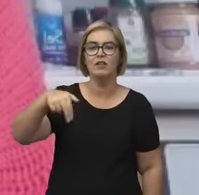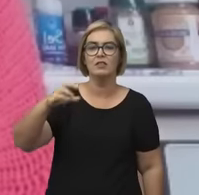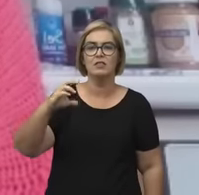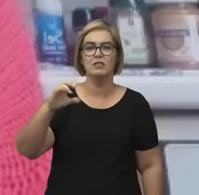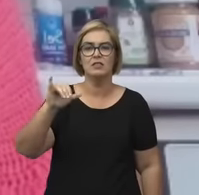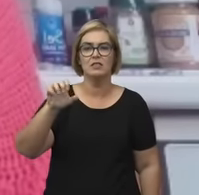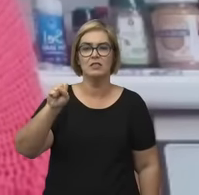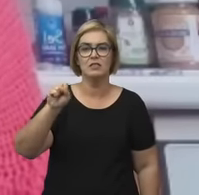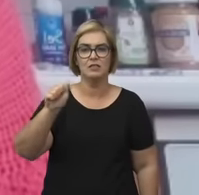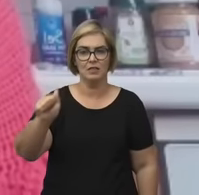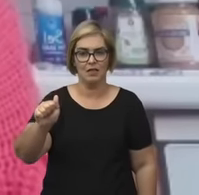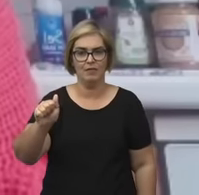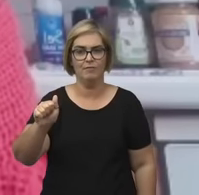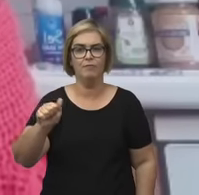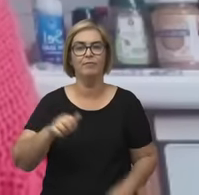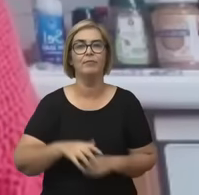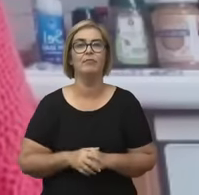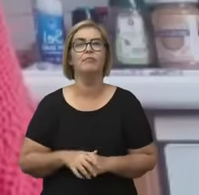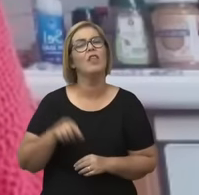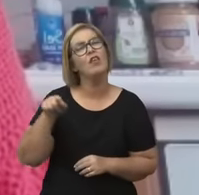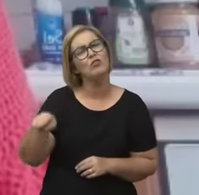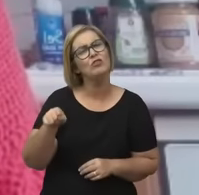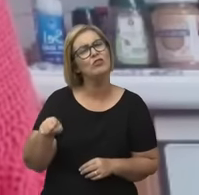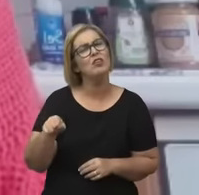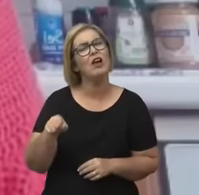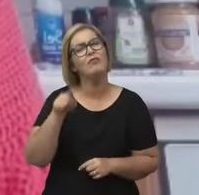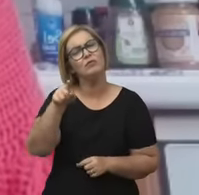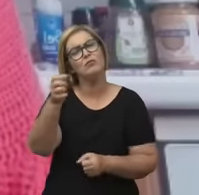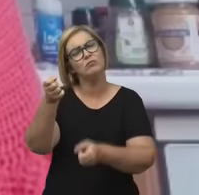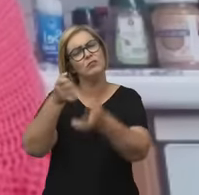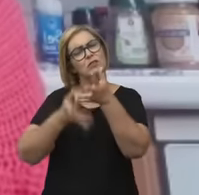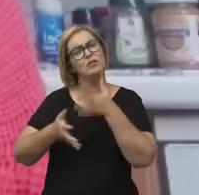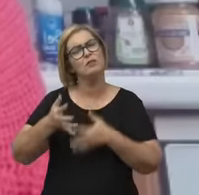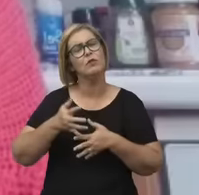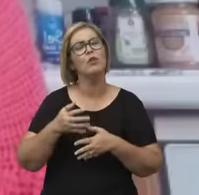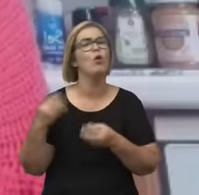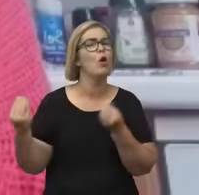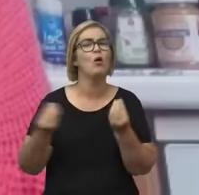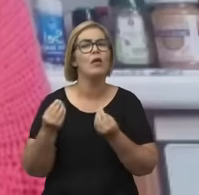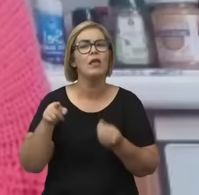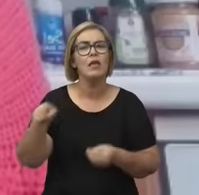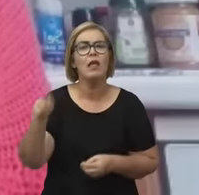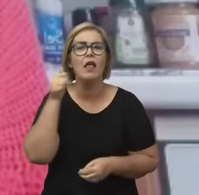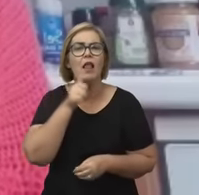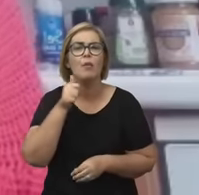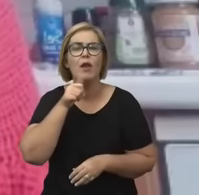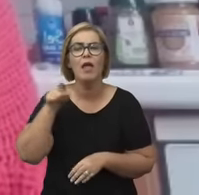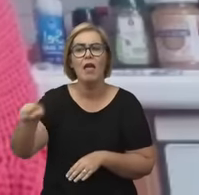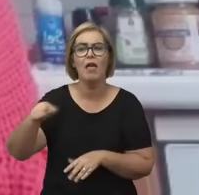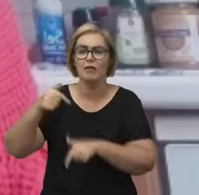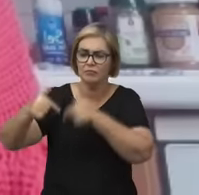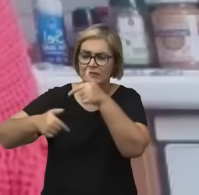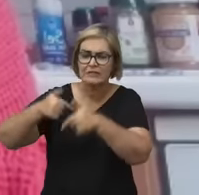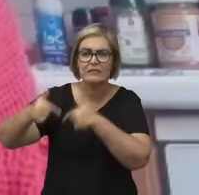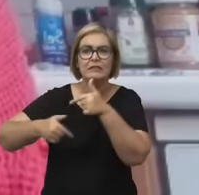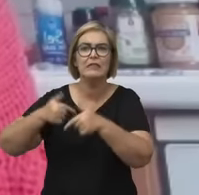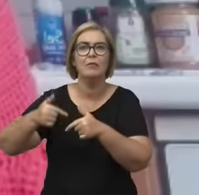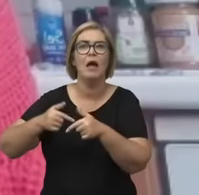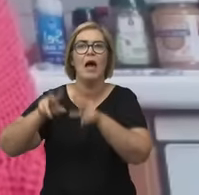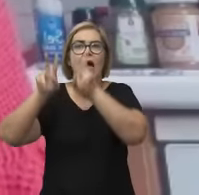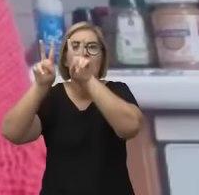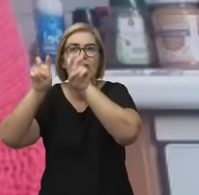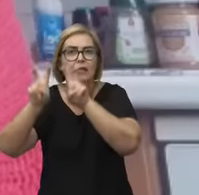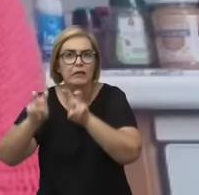Eu já te ouvi falando que ela faz um, ao mesmo tempo que ela trata de temas que as